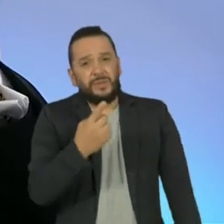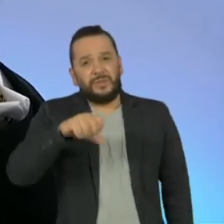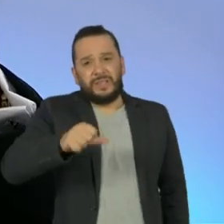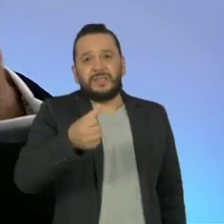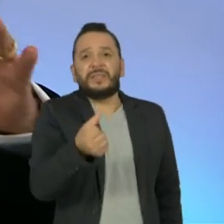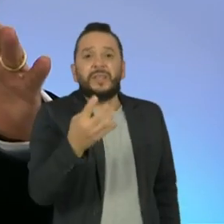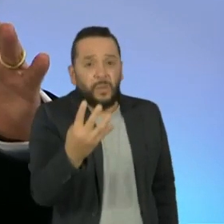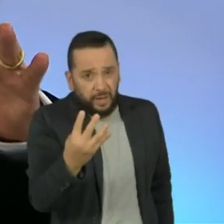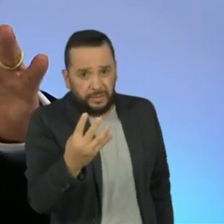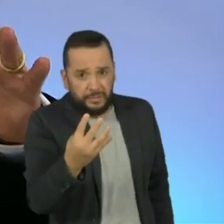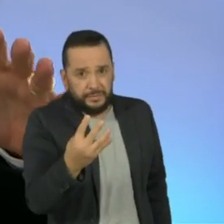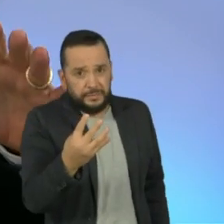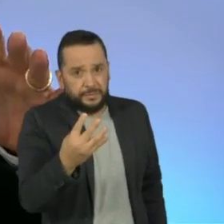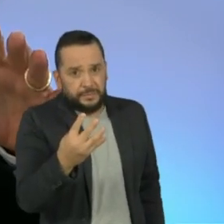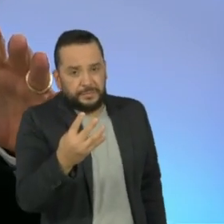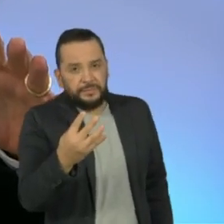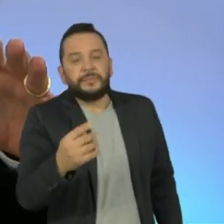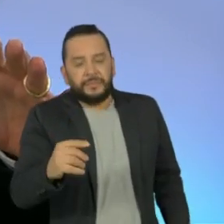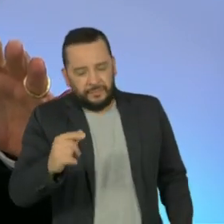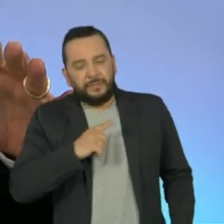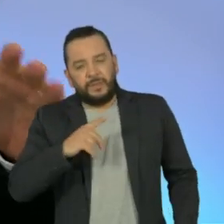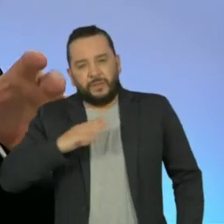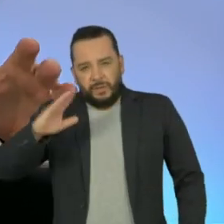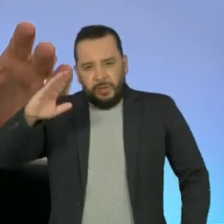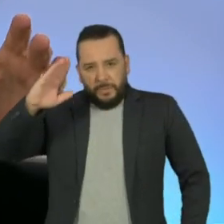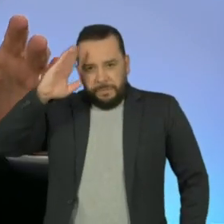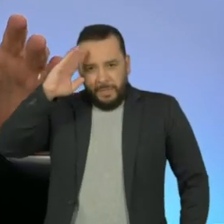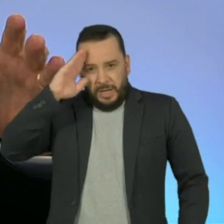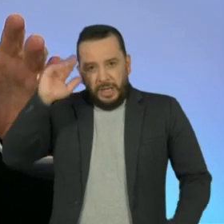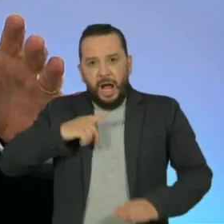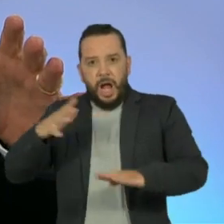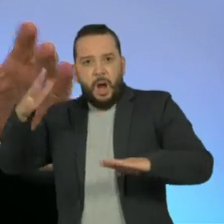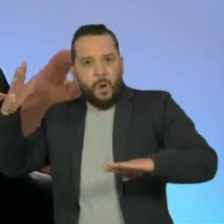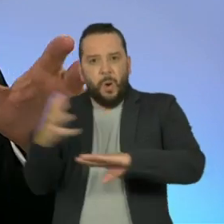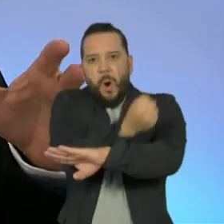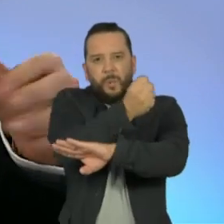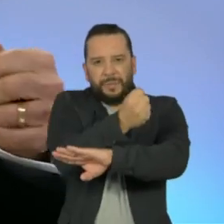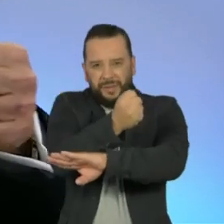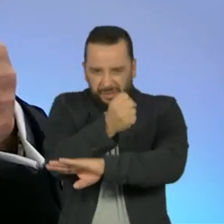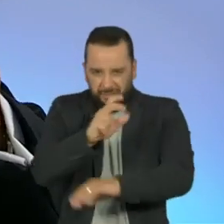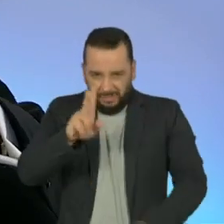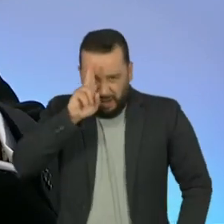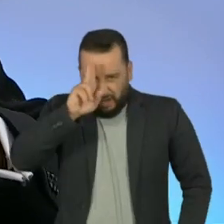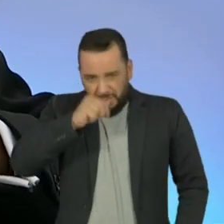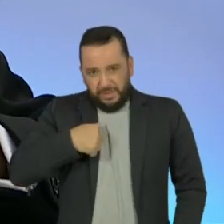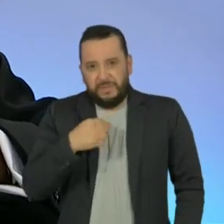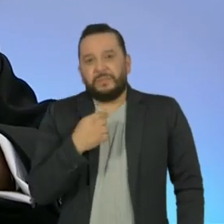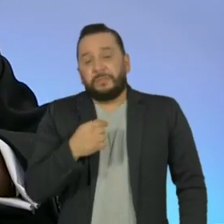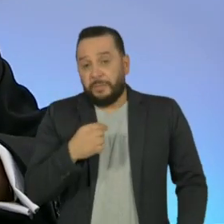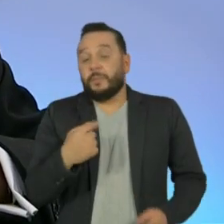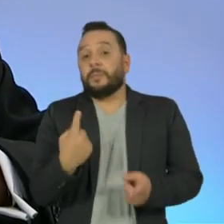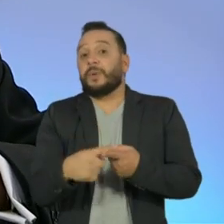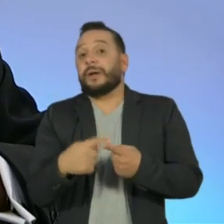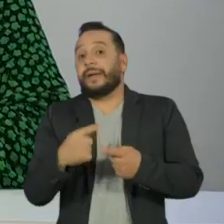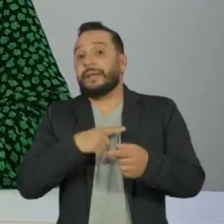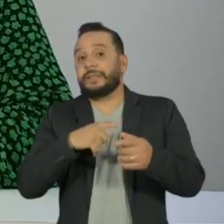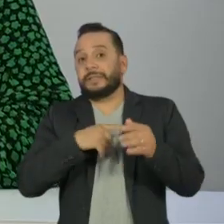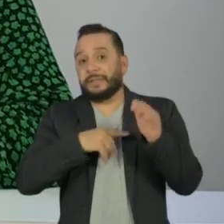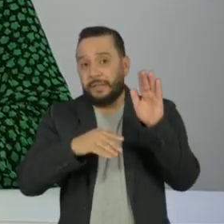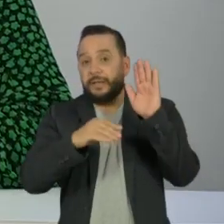o golpe militar veio pelos seguintes fundamentos. Quebra da hierarquia,